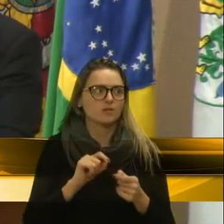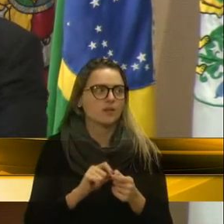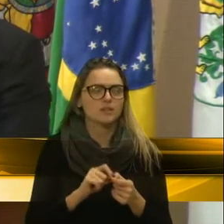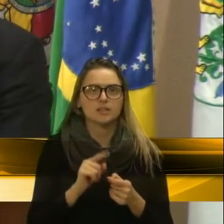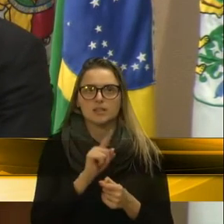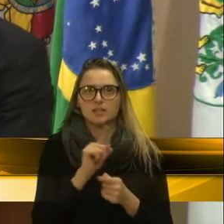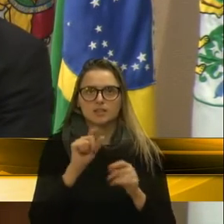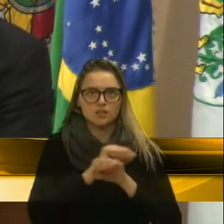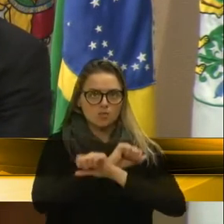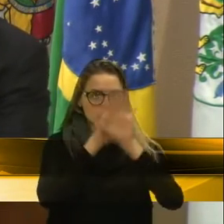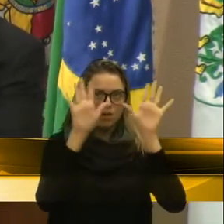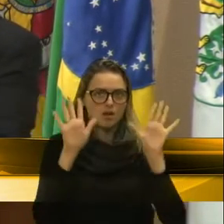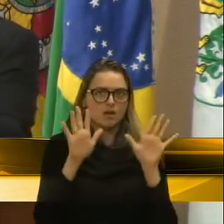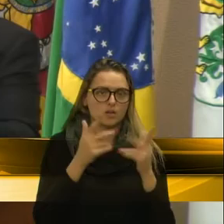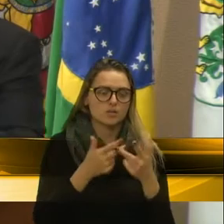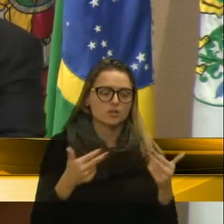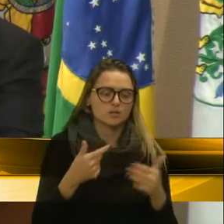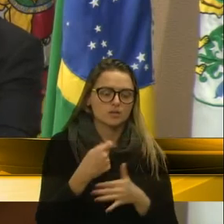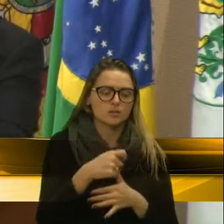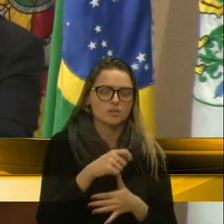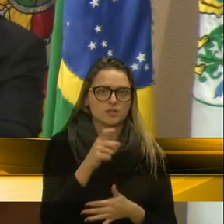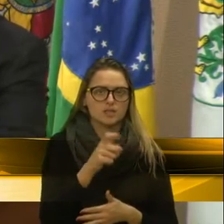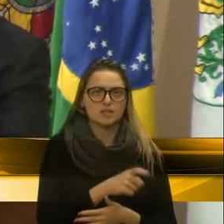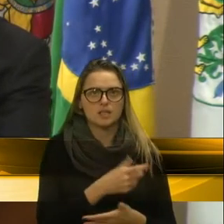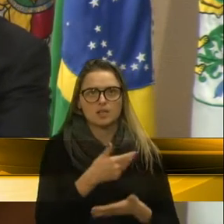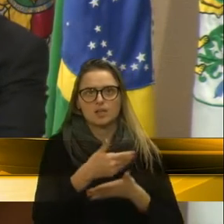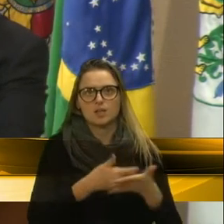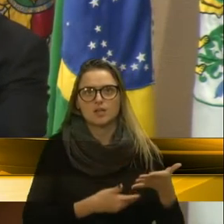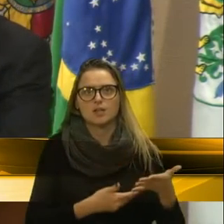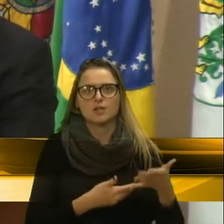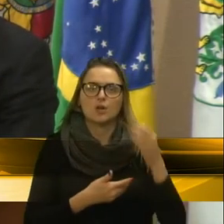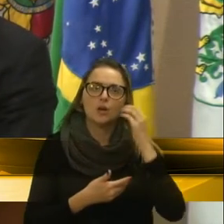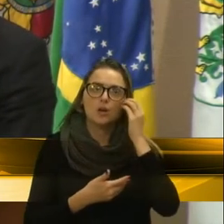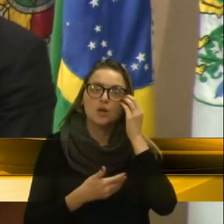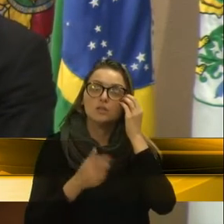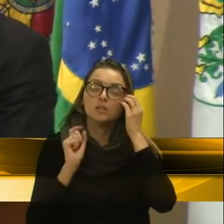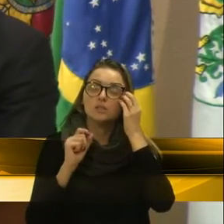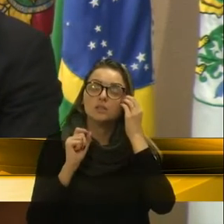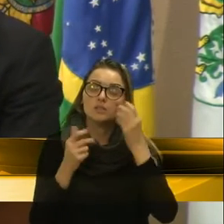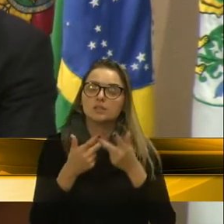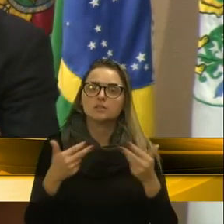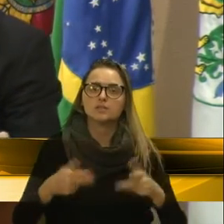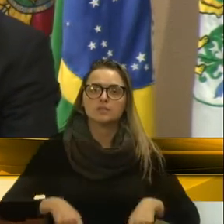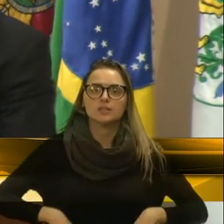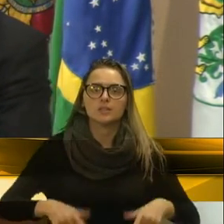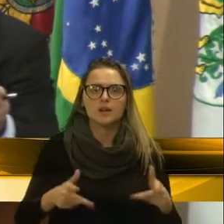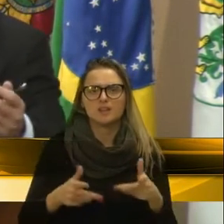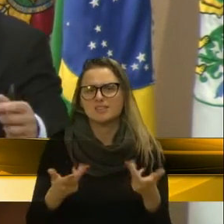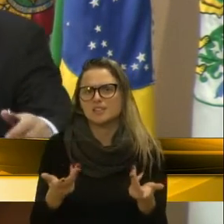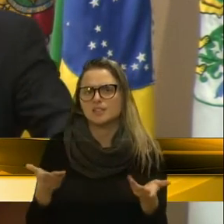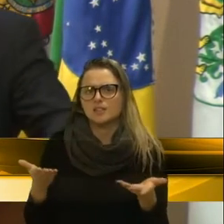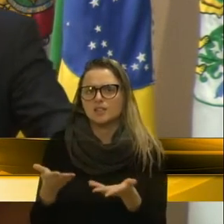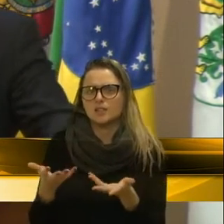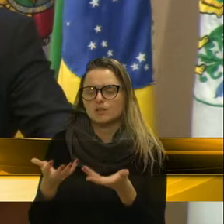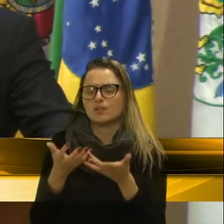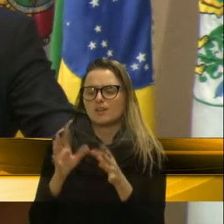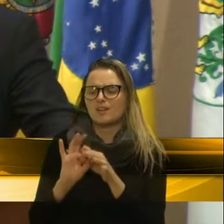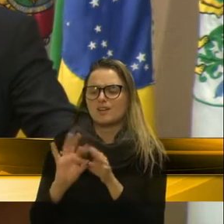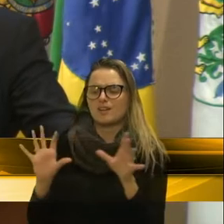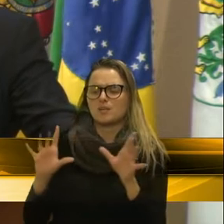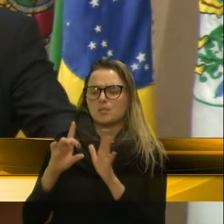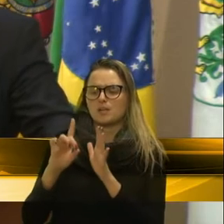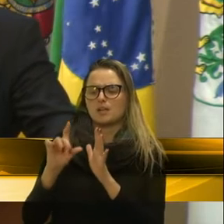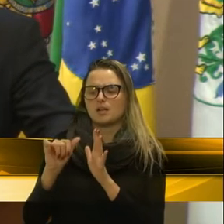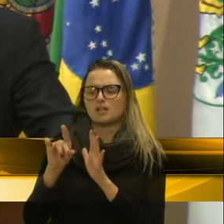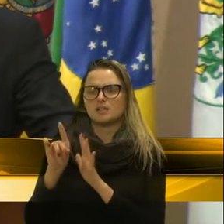é transparente com aquilo que deveria ser, questão de notas, enfim, dos gastos, e quer abrir sigilo de quem